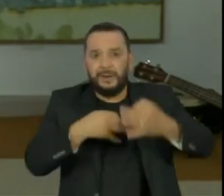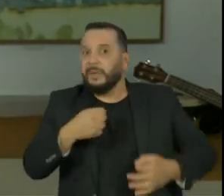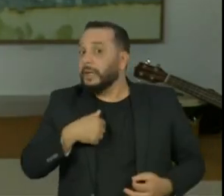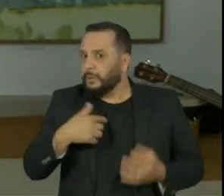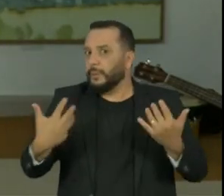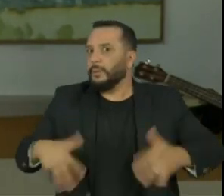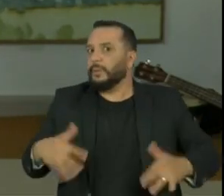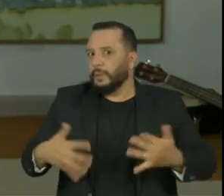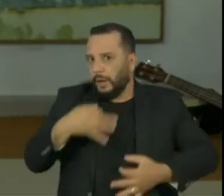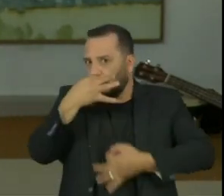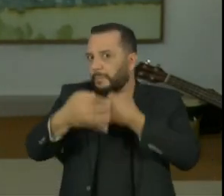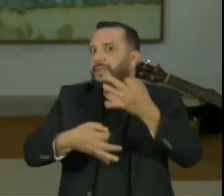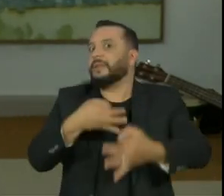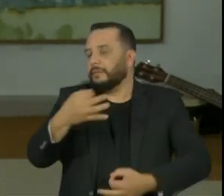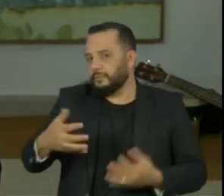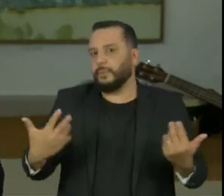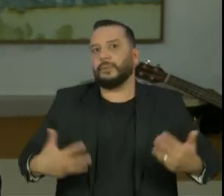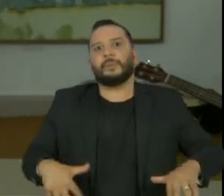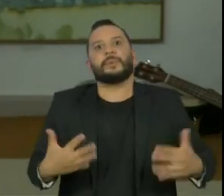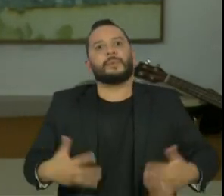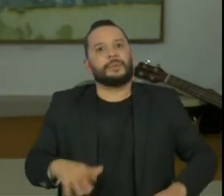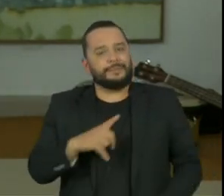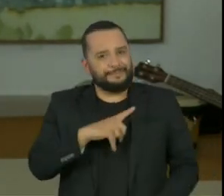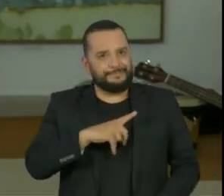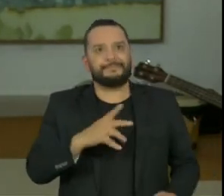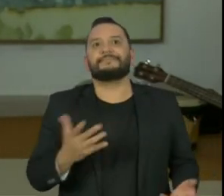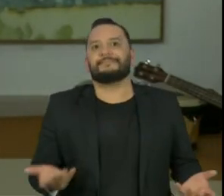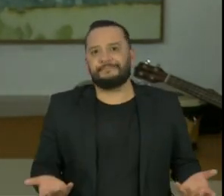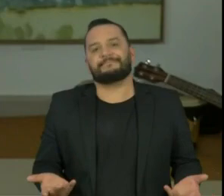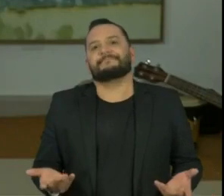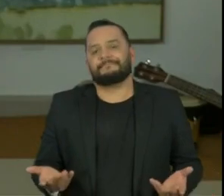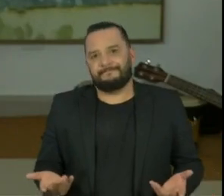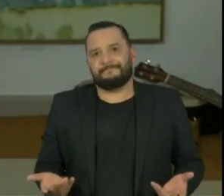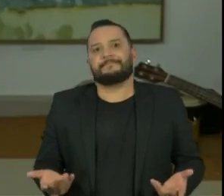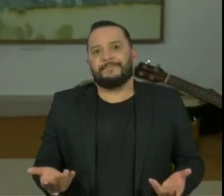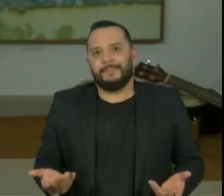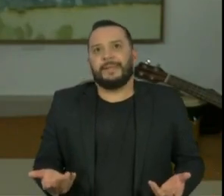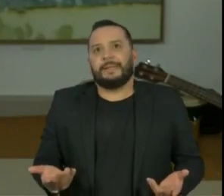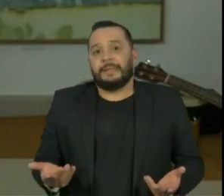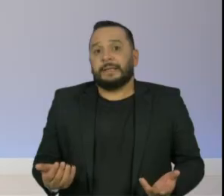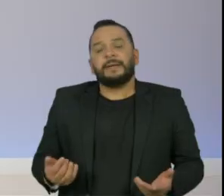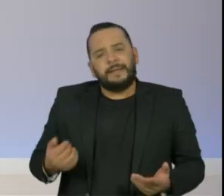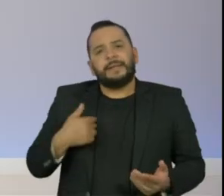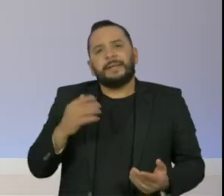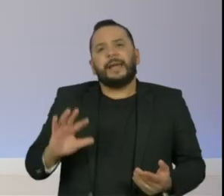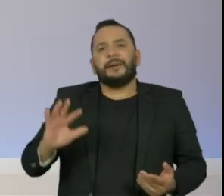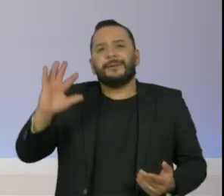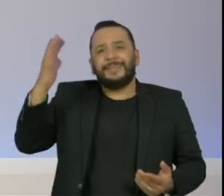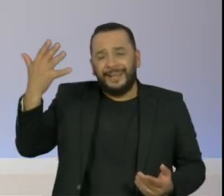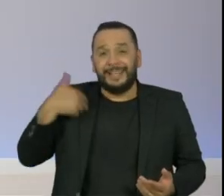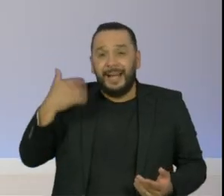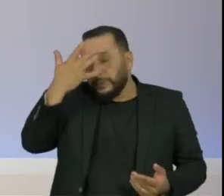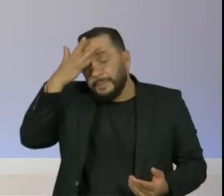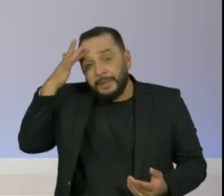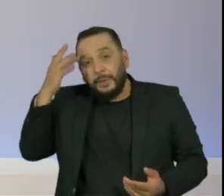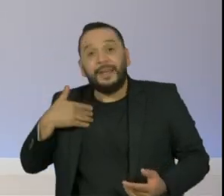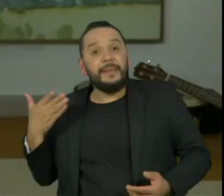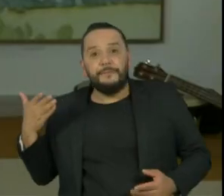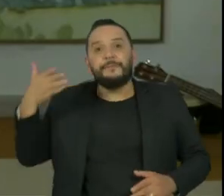incríveis. Então, eu acredito que, com o passar do tempo, as pessoas